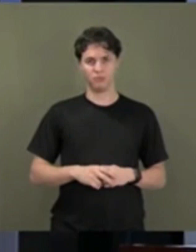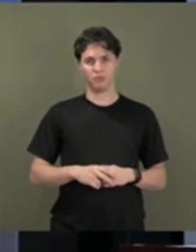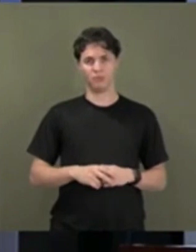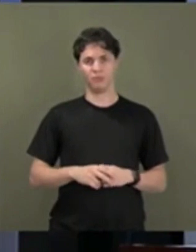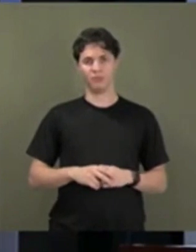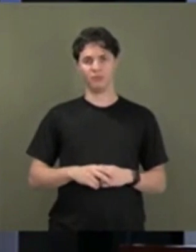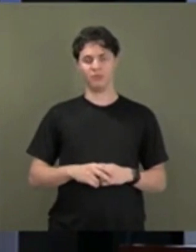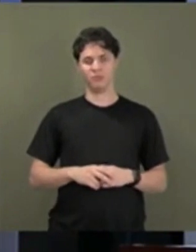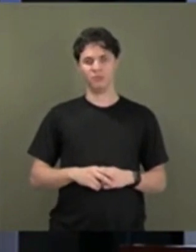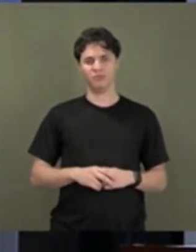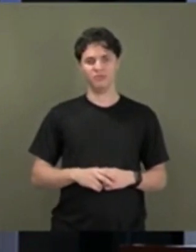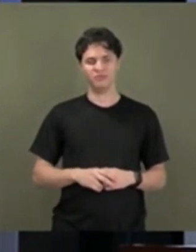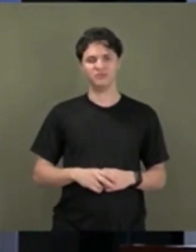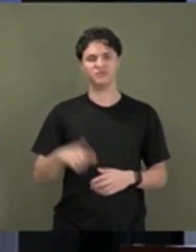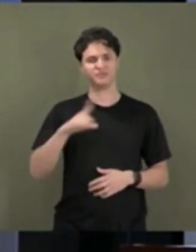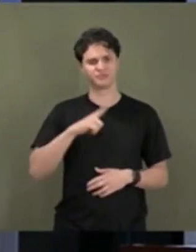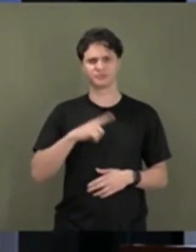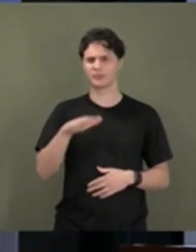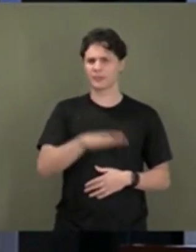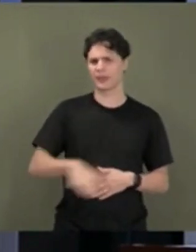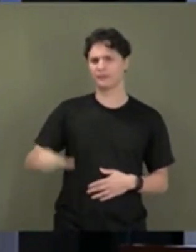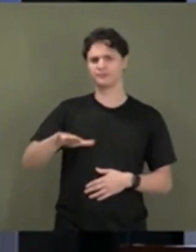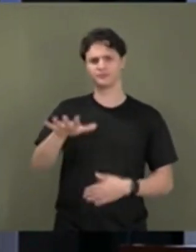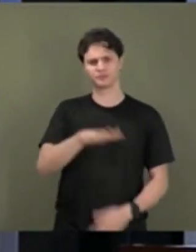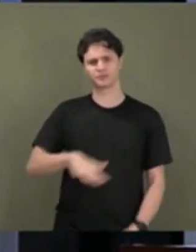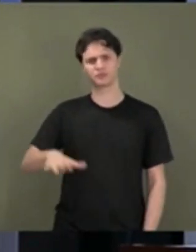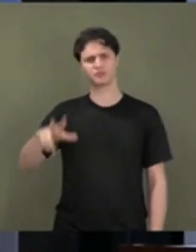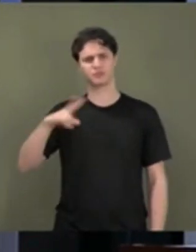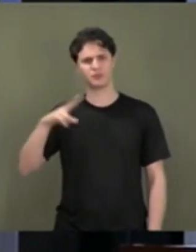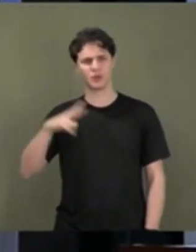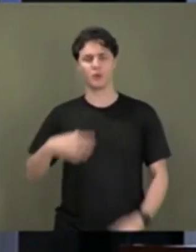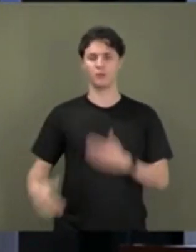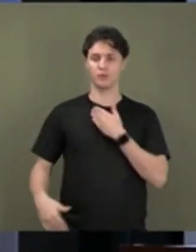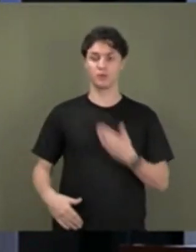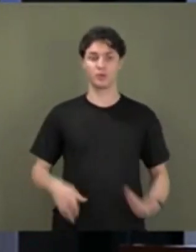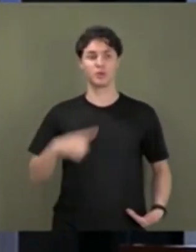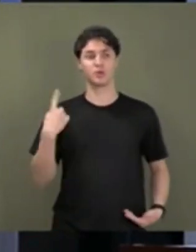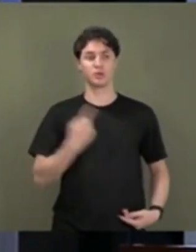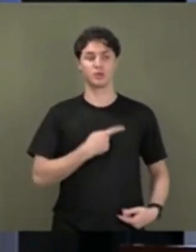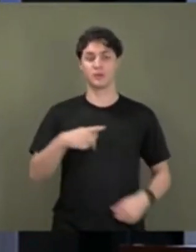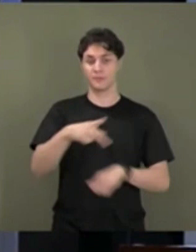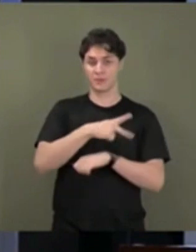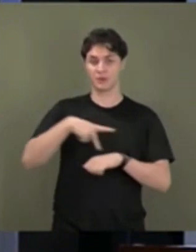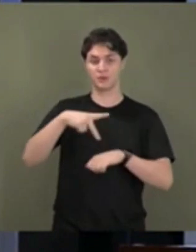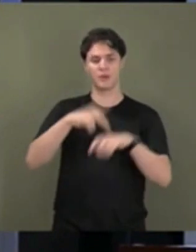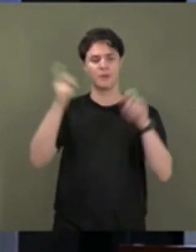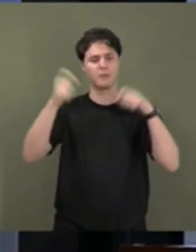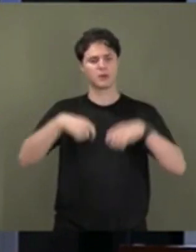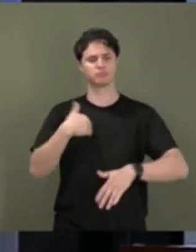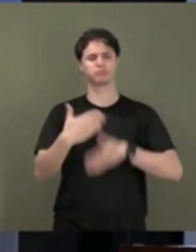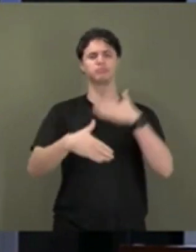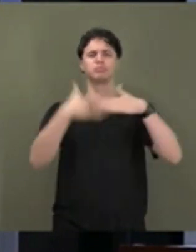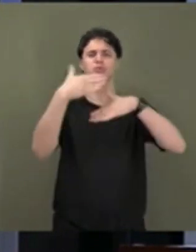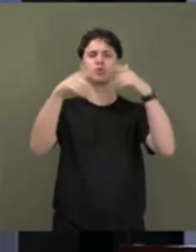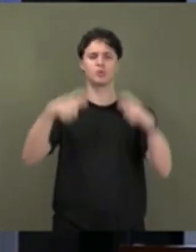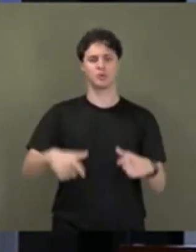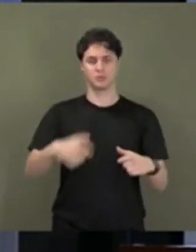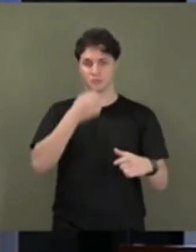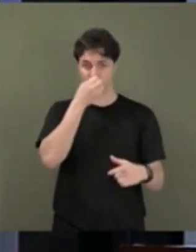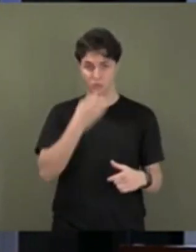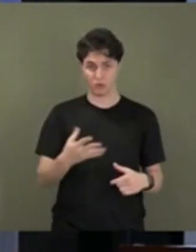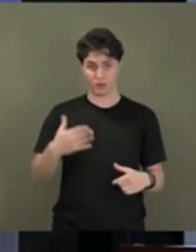corporativos, públicos, para que o nosso país alcance o lugar que ele merece.